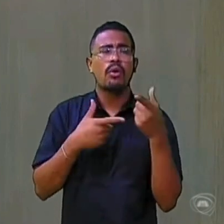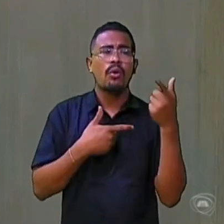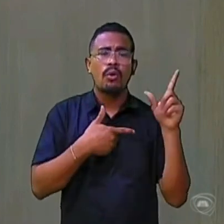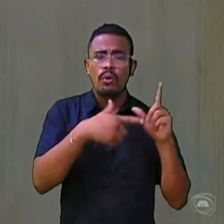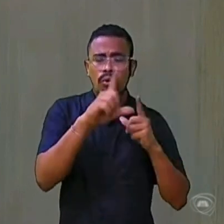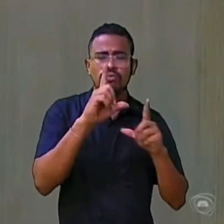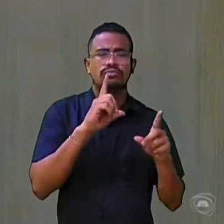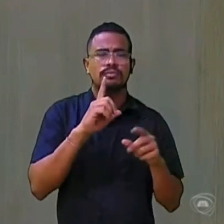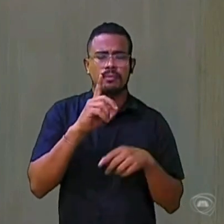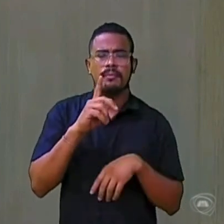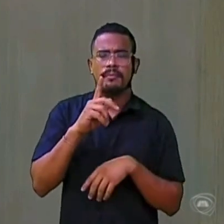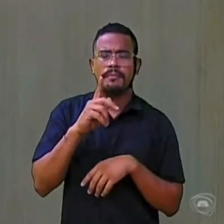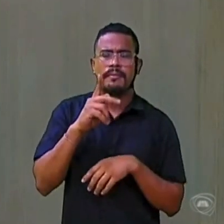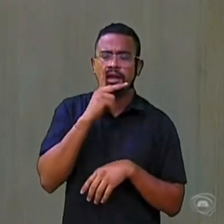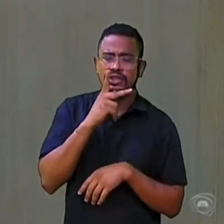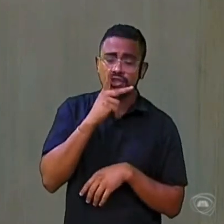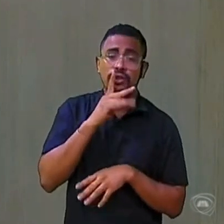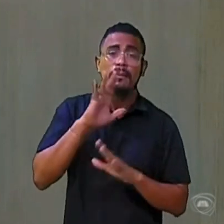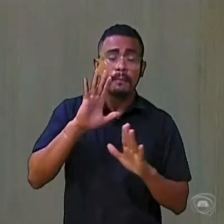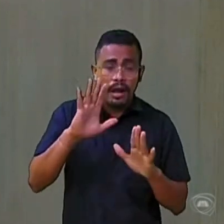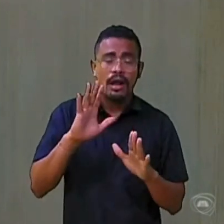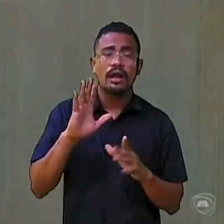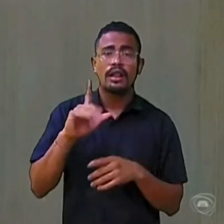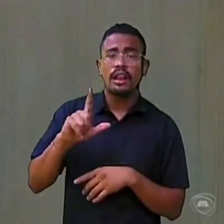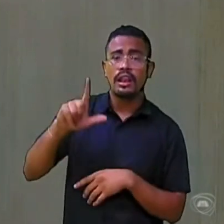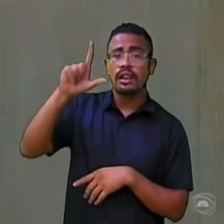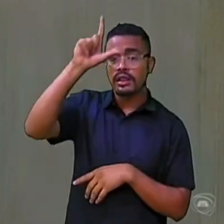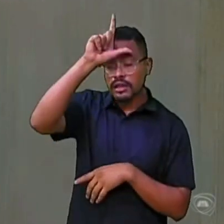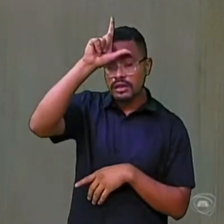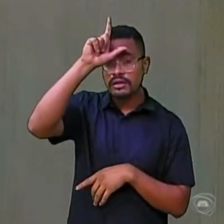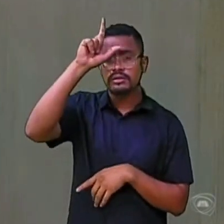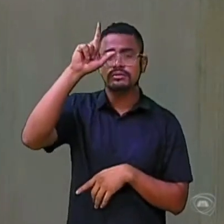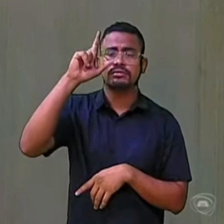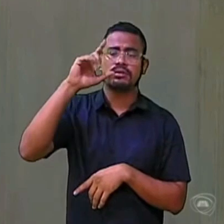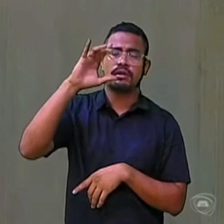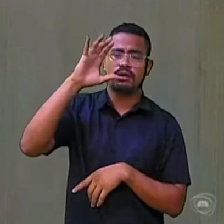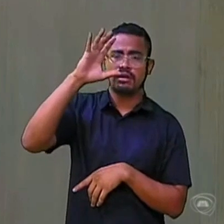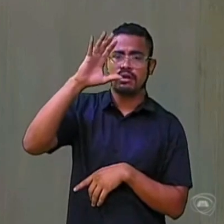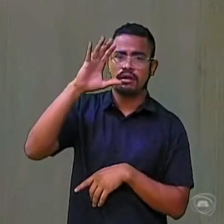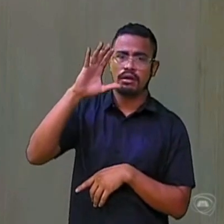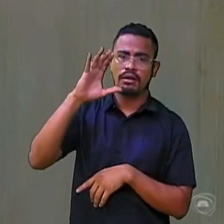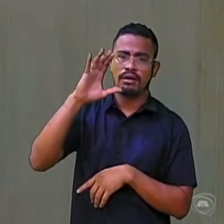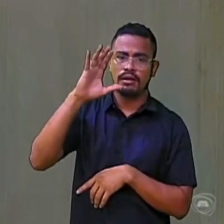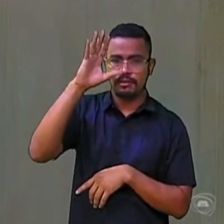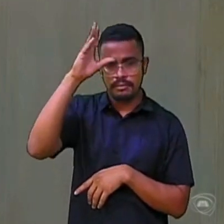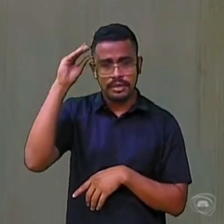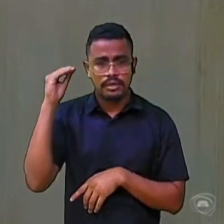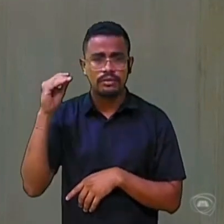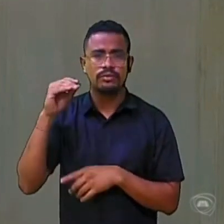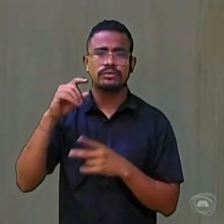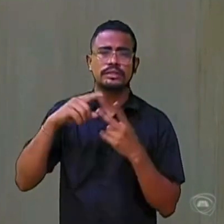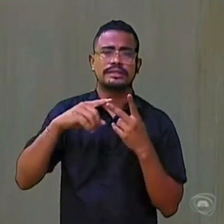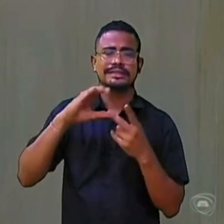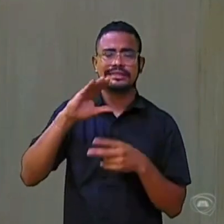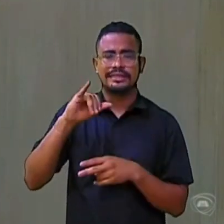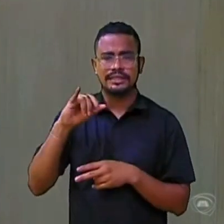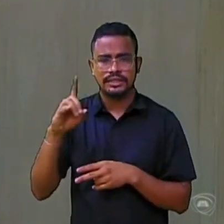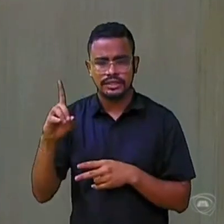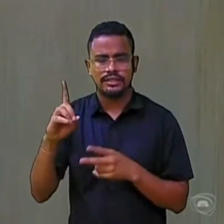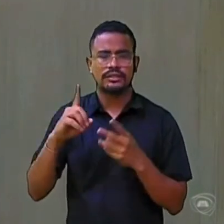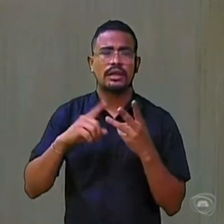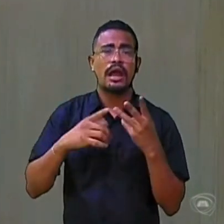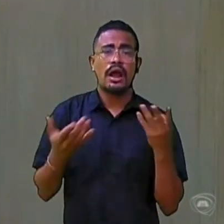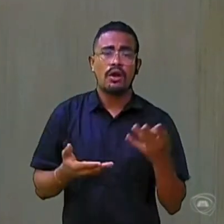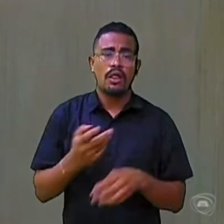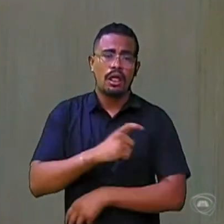sob a liderança do Camilo, do CID e agora do El Mano. E o Evandro